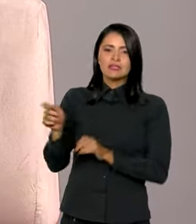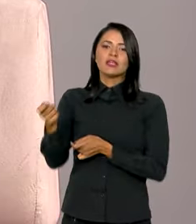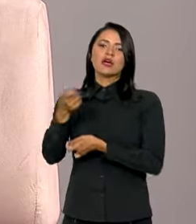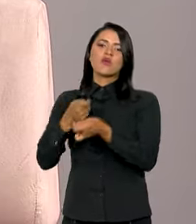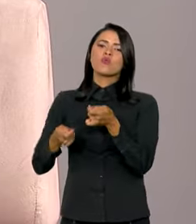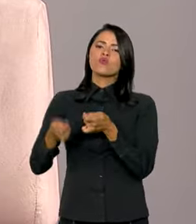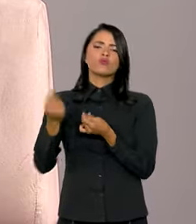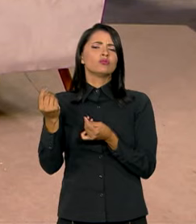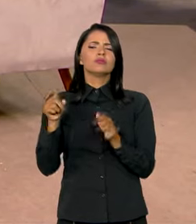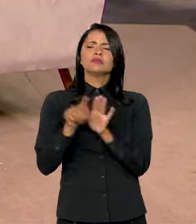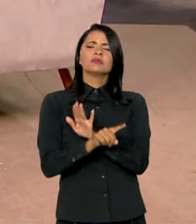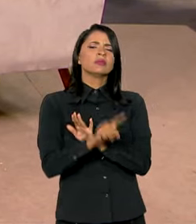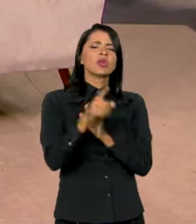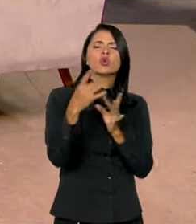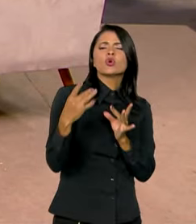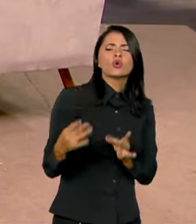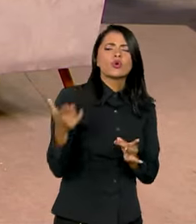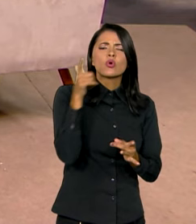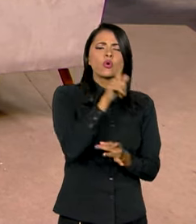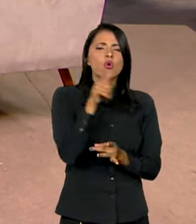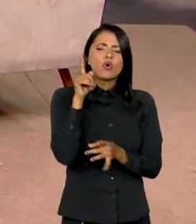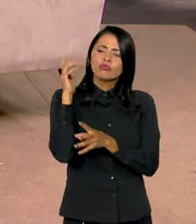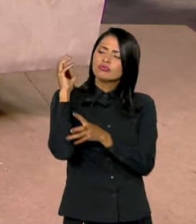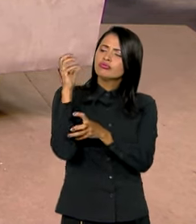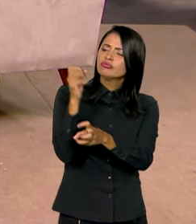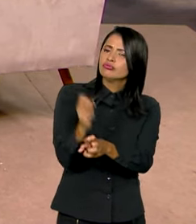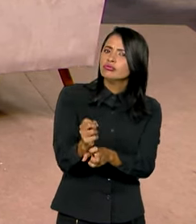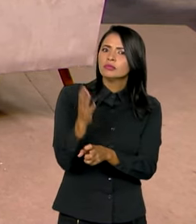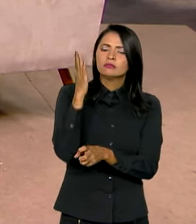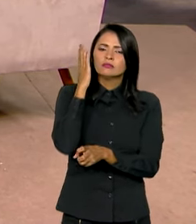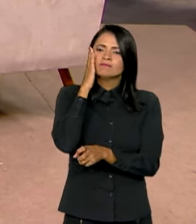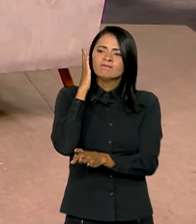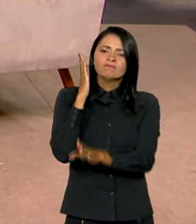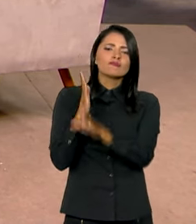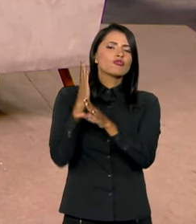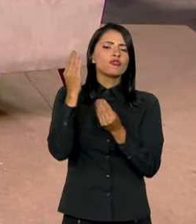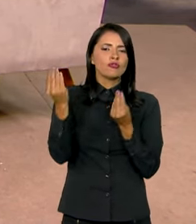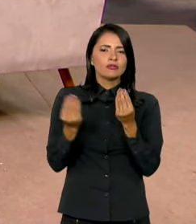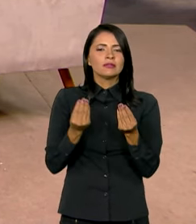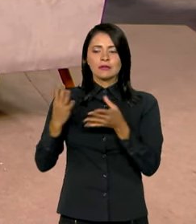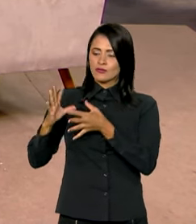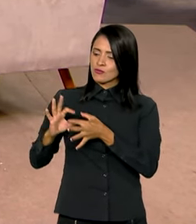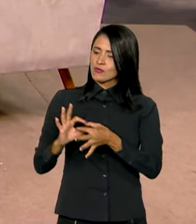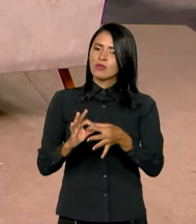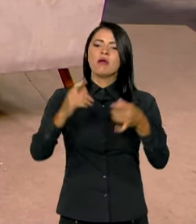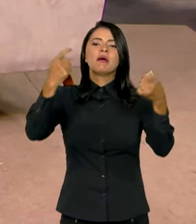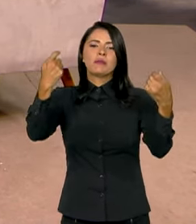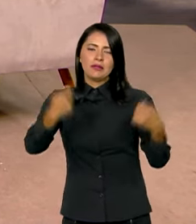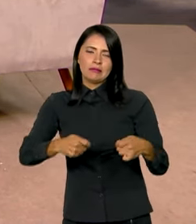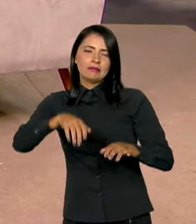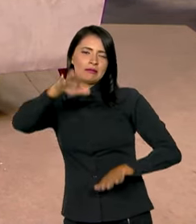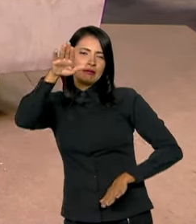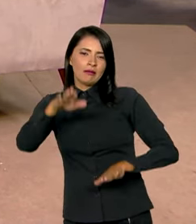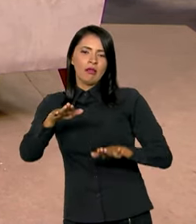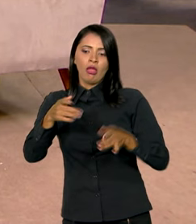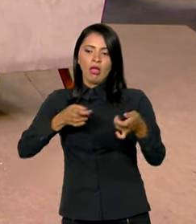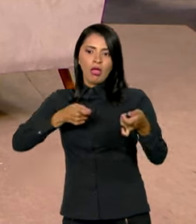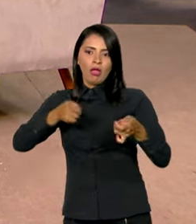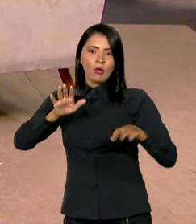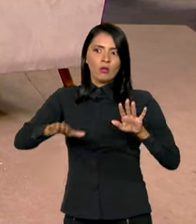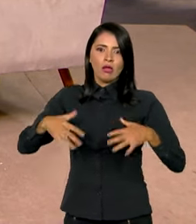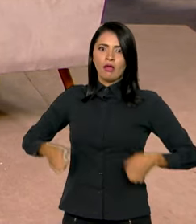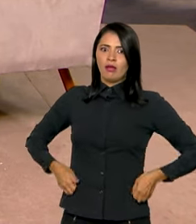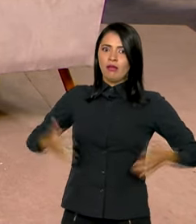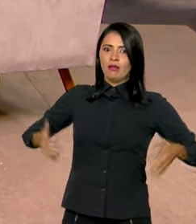a ideia. Como é que se chega a essa receita, né? De mesmo em contextos em que é necessário, muitas vezes, controlar os gastos,